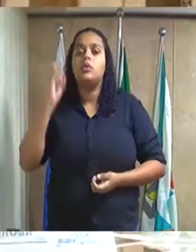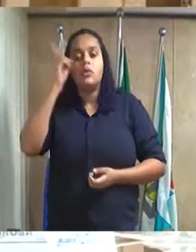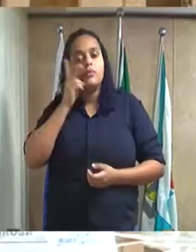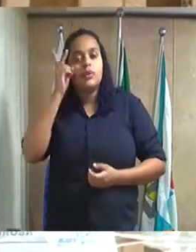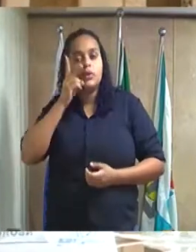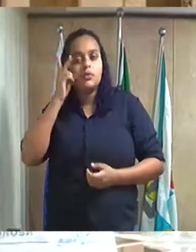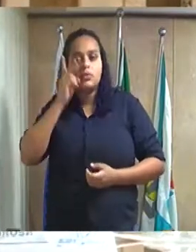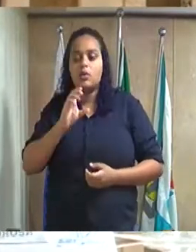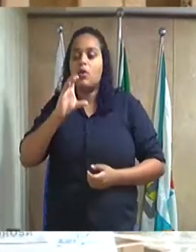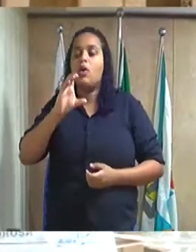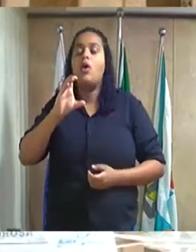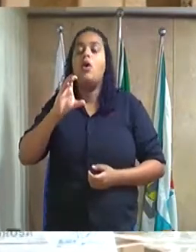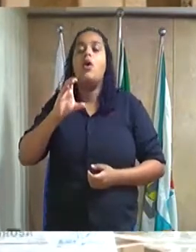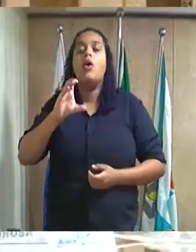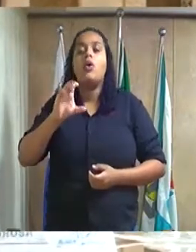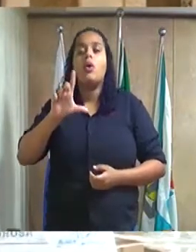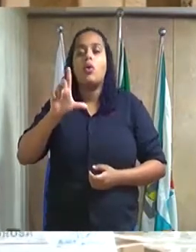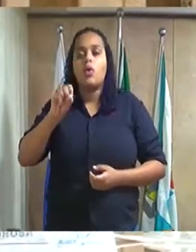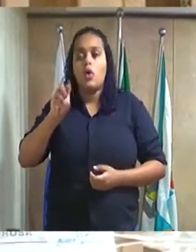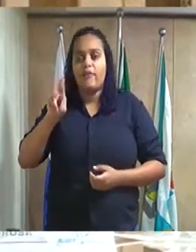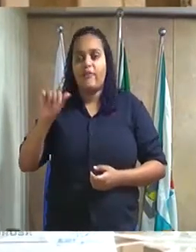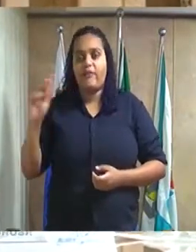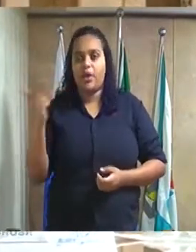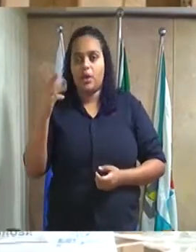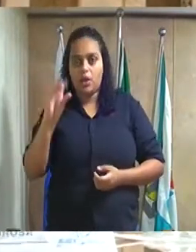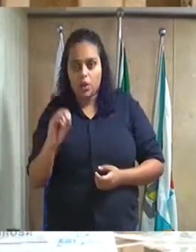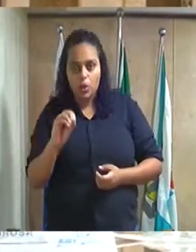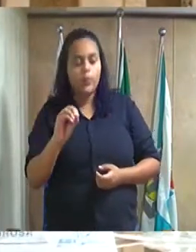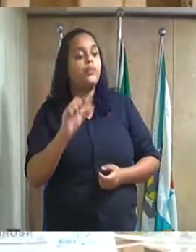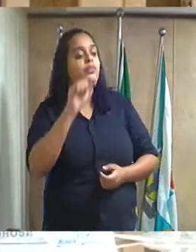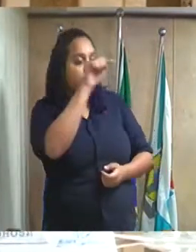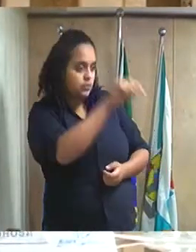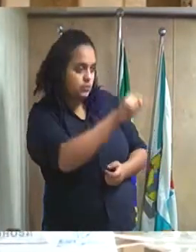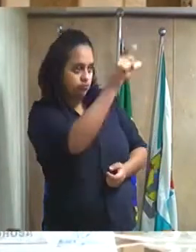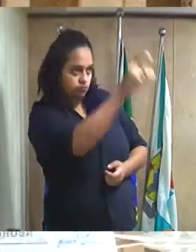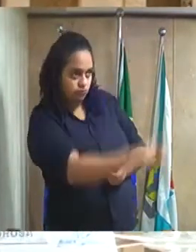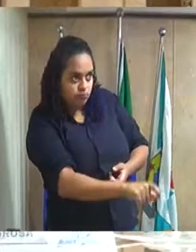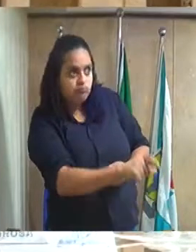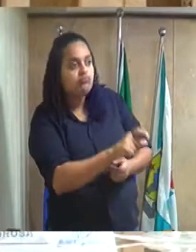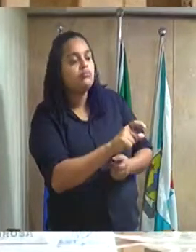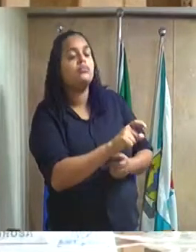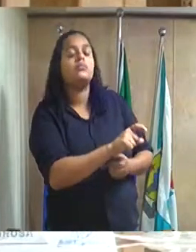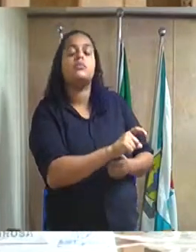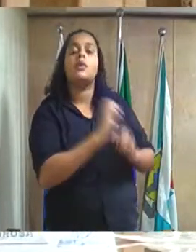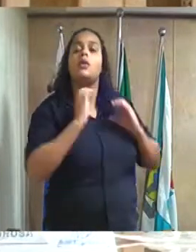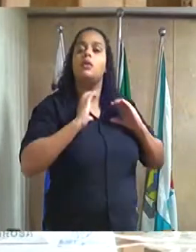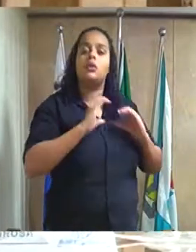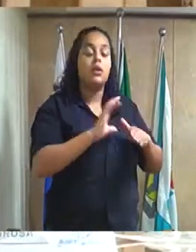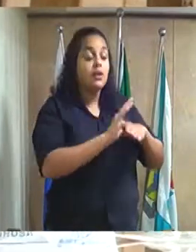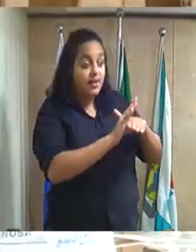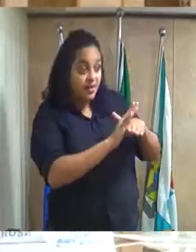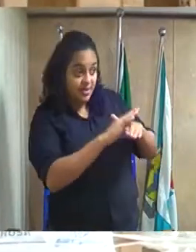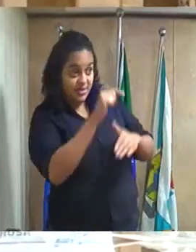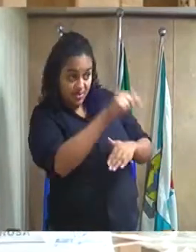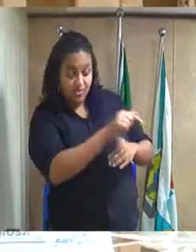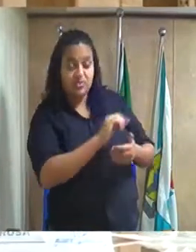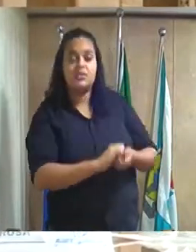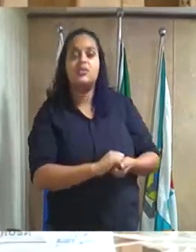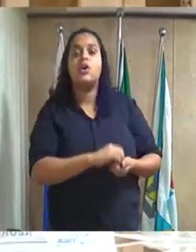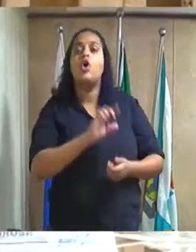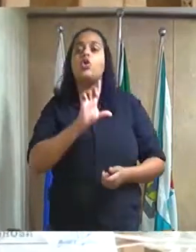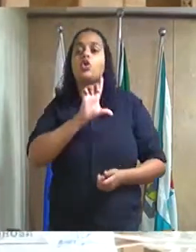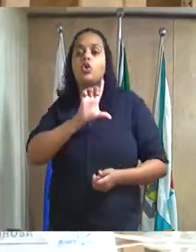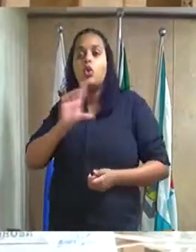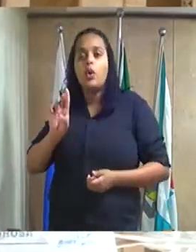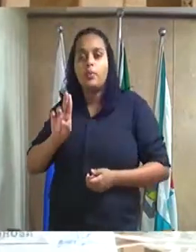vereador Clovinho outorgando título de cidadania do que caxiense o excelentíssimo senhor Luiz